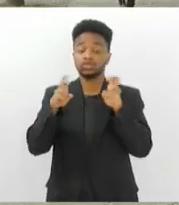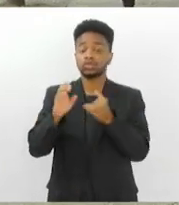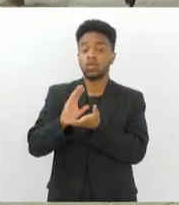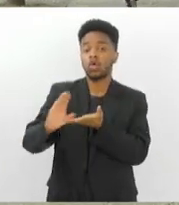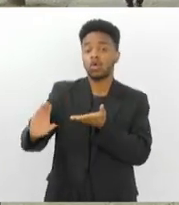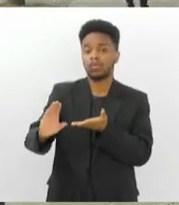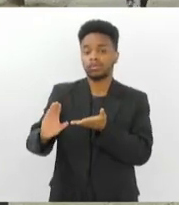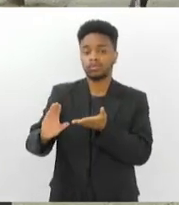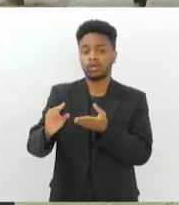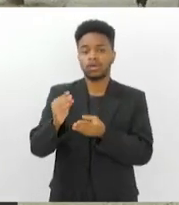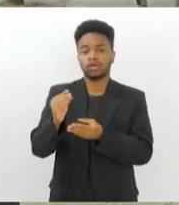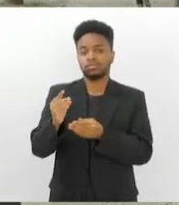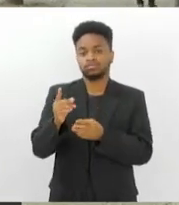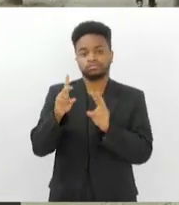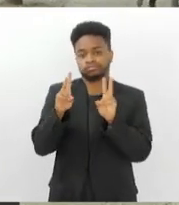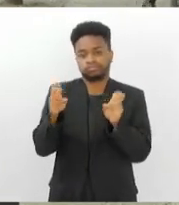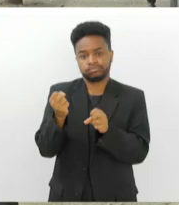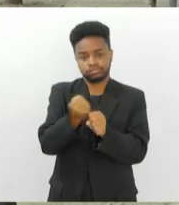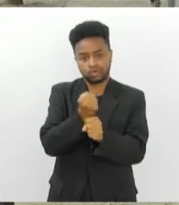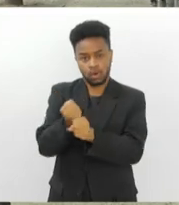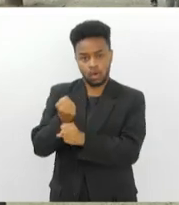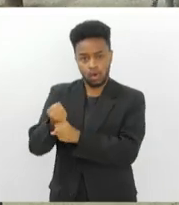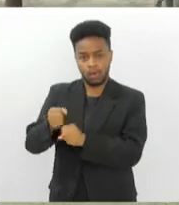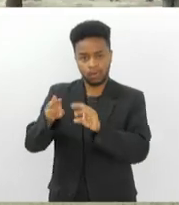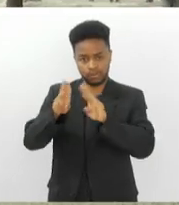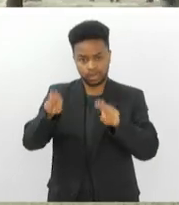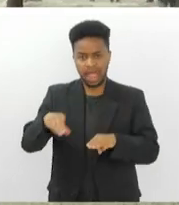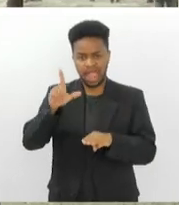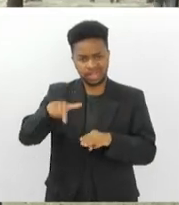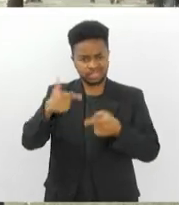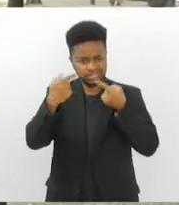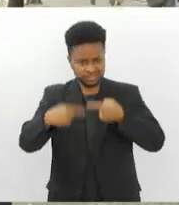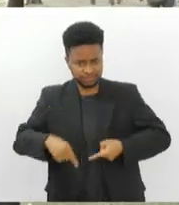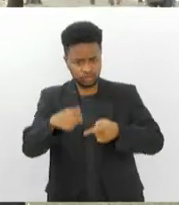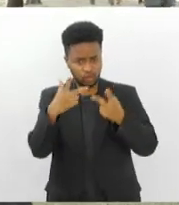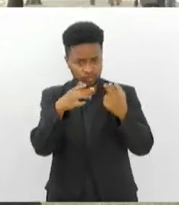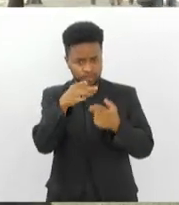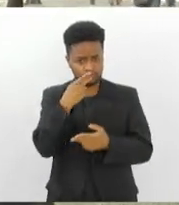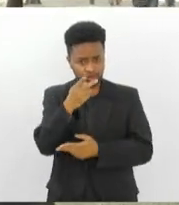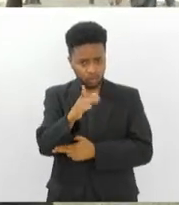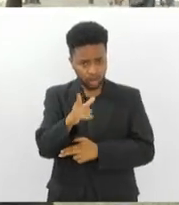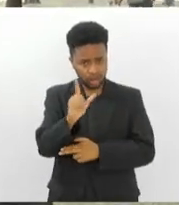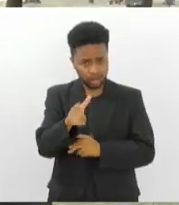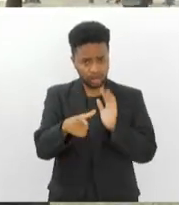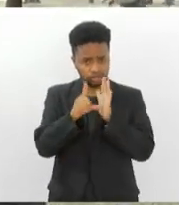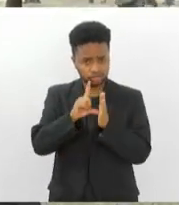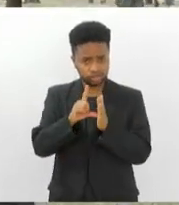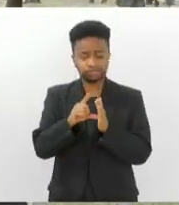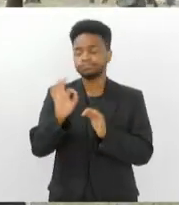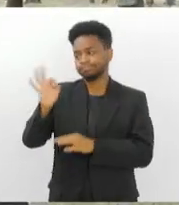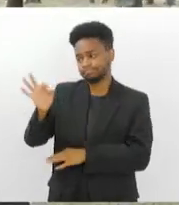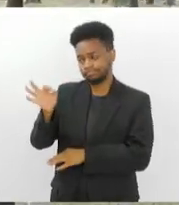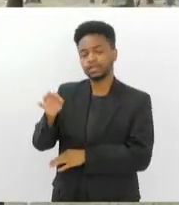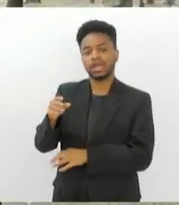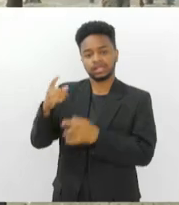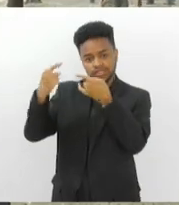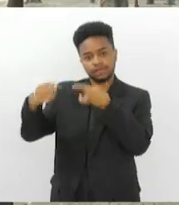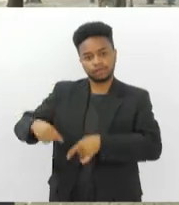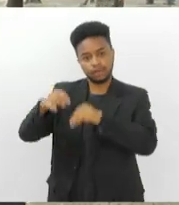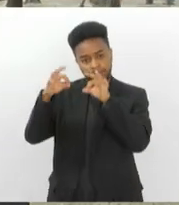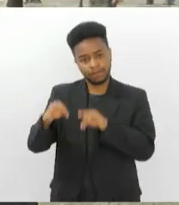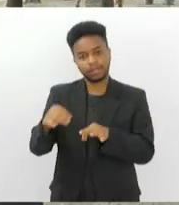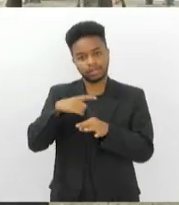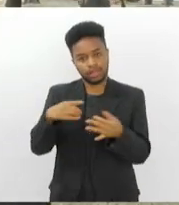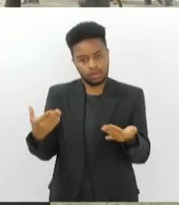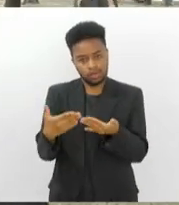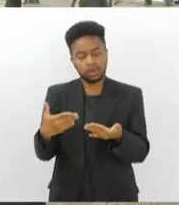para reconstrução do museu, é um desafio, como o senhor citou anteriormente? É o maior desafio que nós temos hoje em dia. Nós temos, só